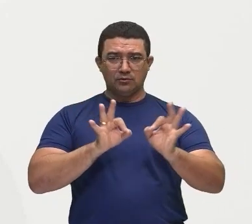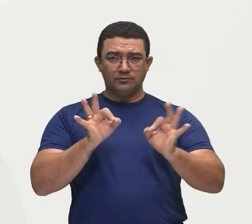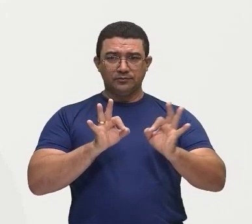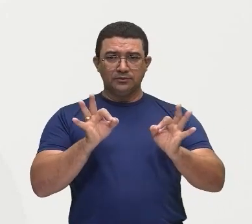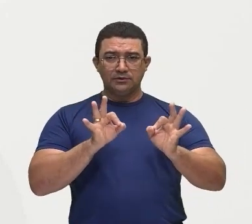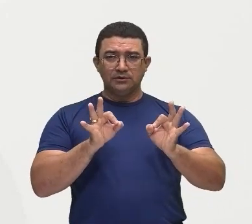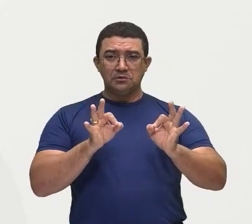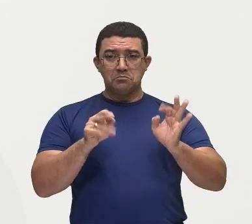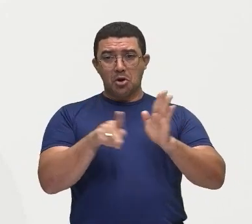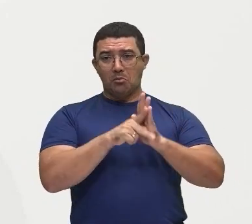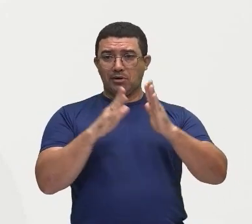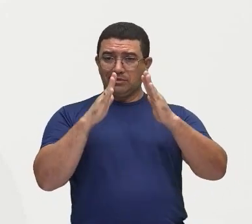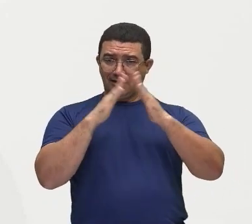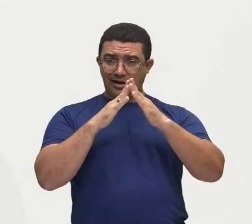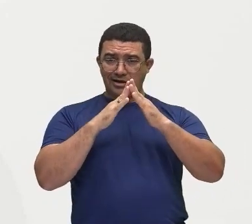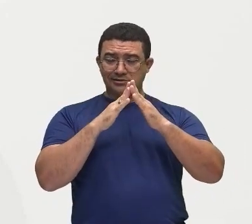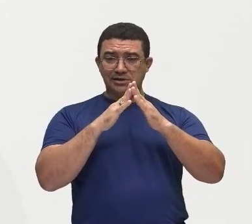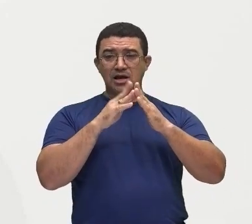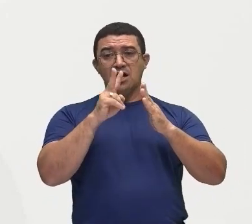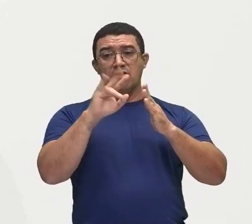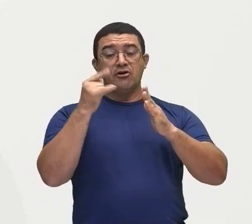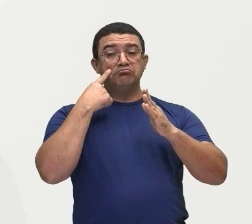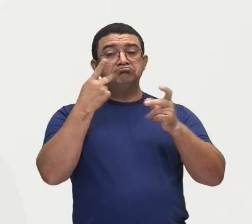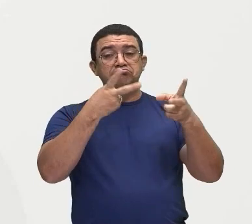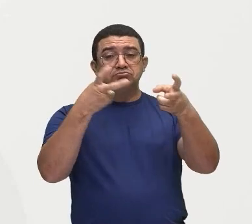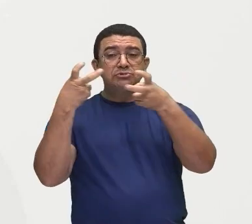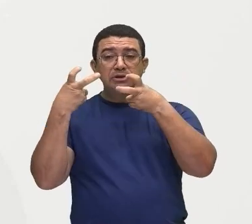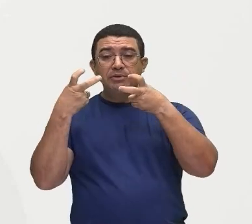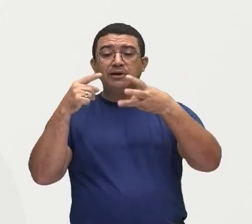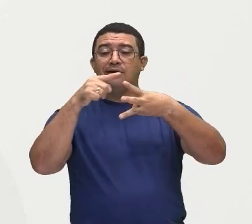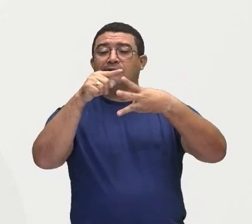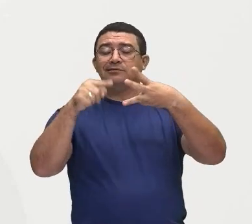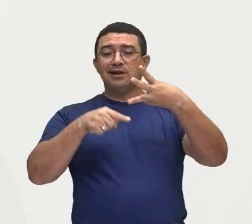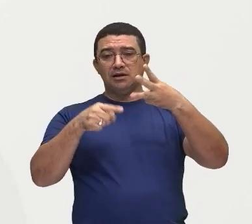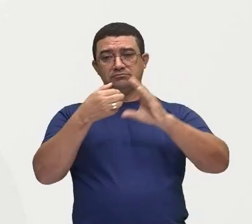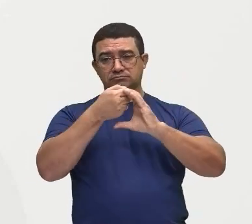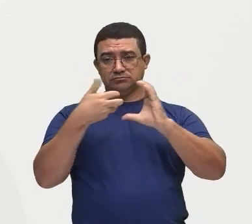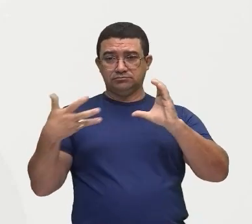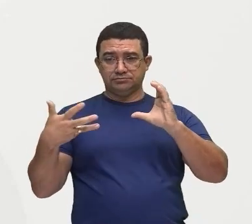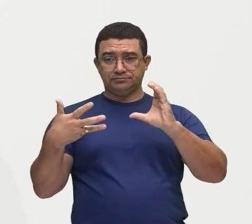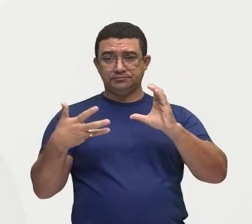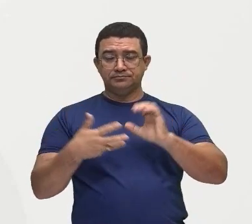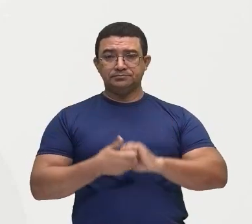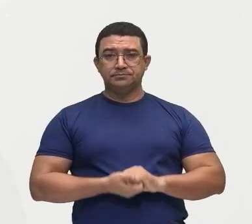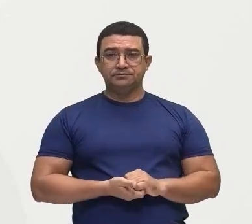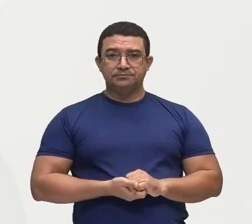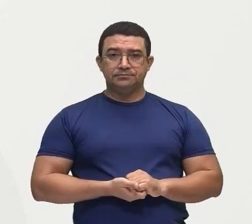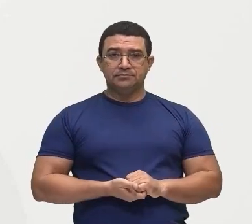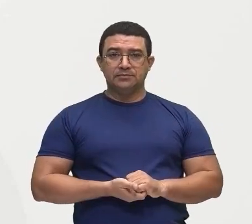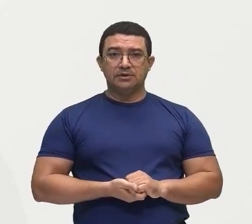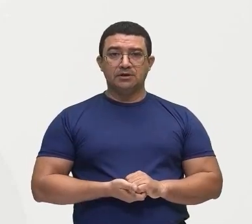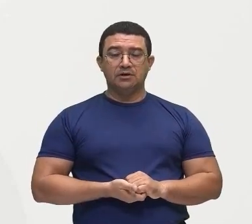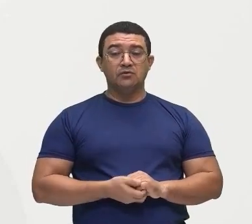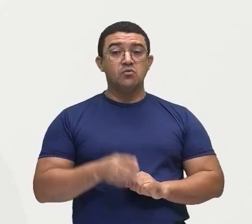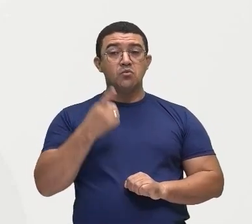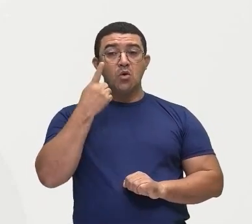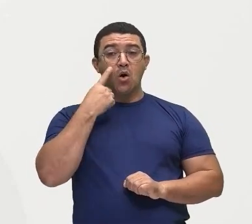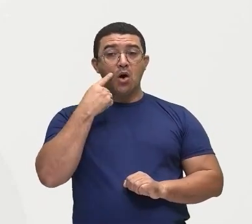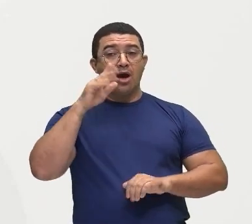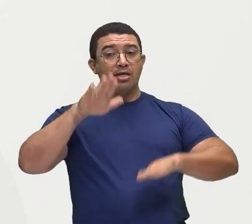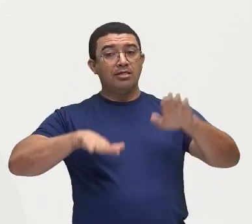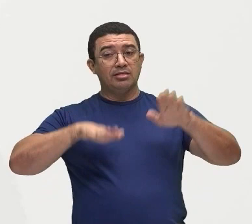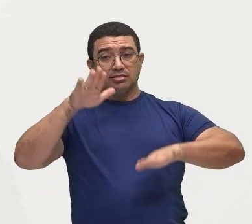propriedades, a gente vai levar em consideração esses três aspectos. Aí, a gente vai observar os